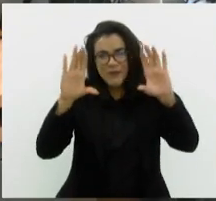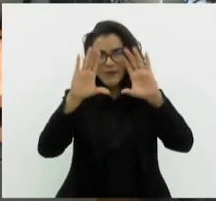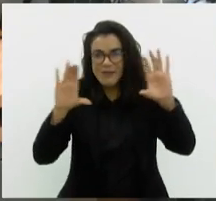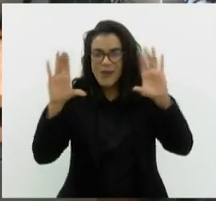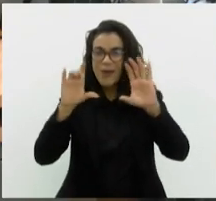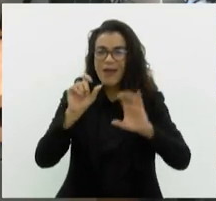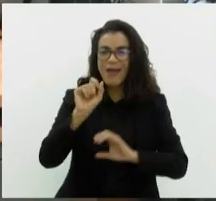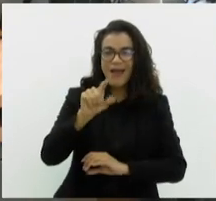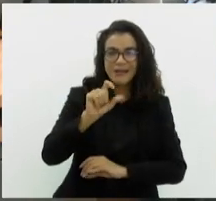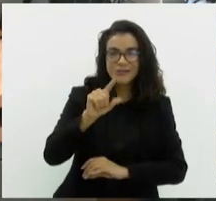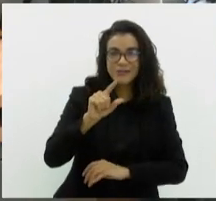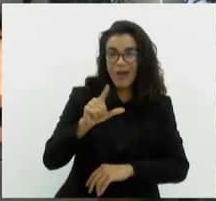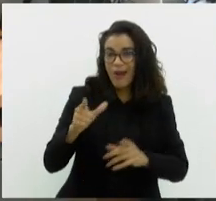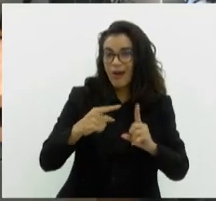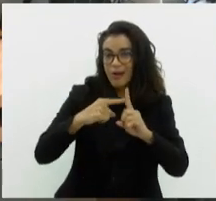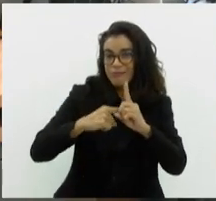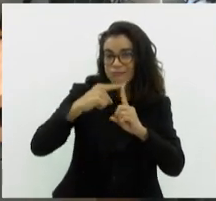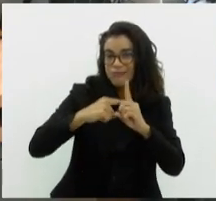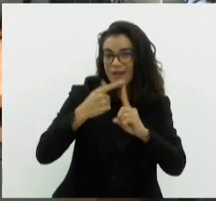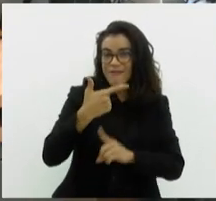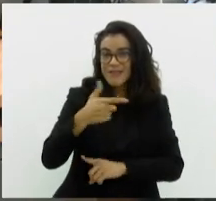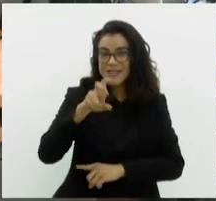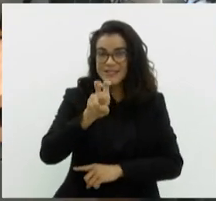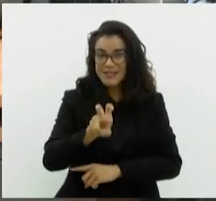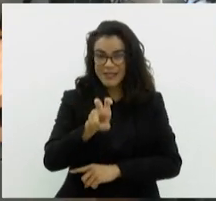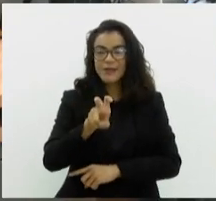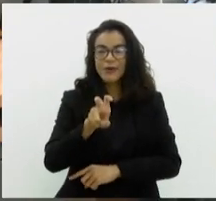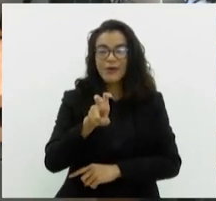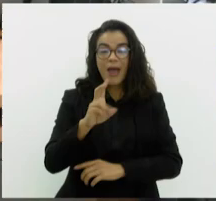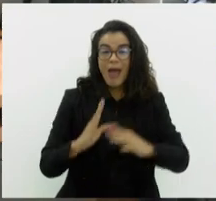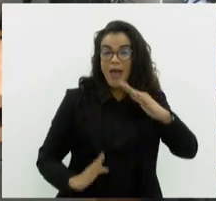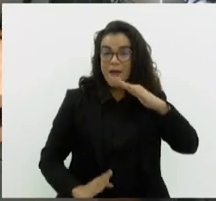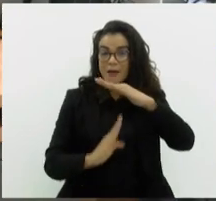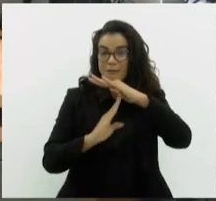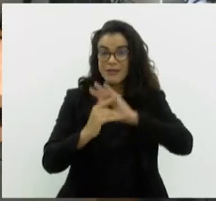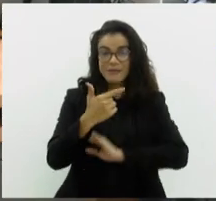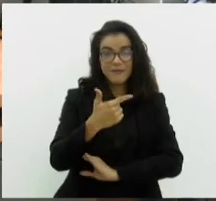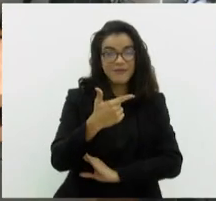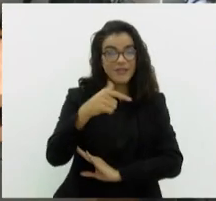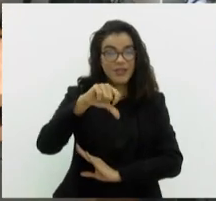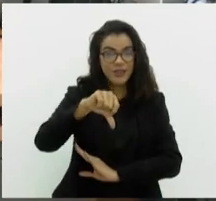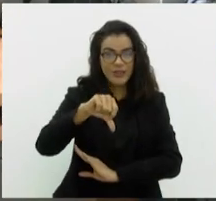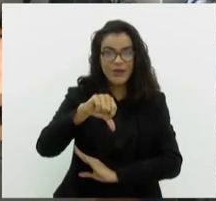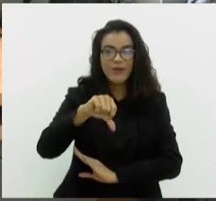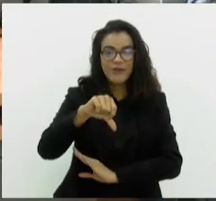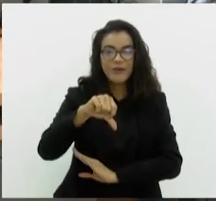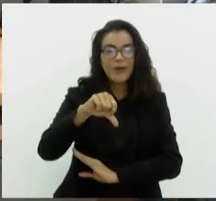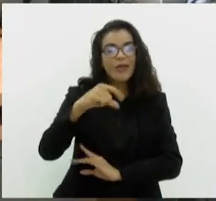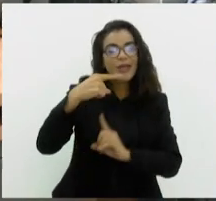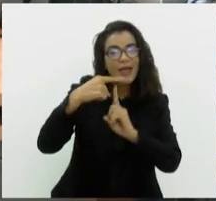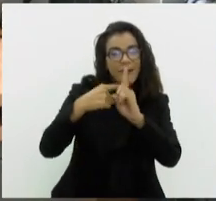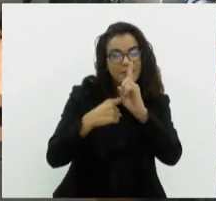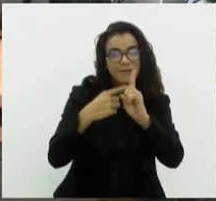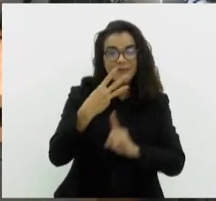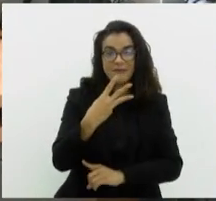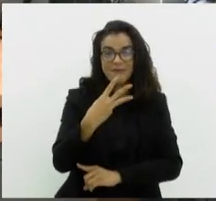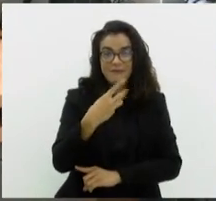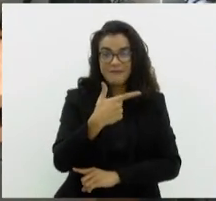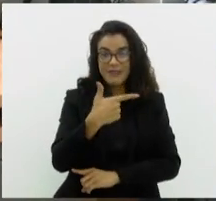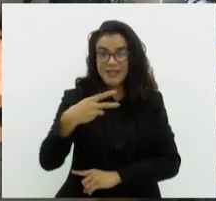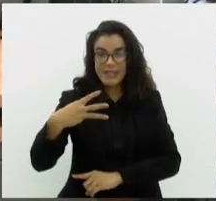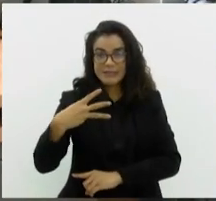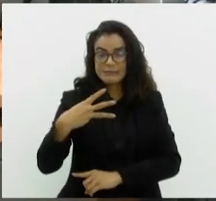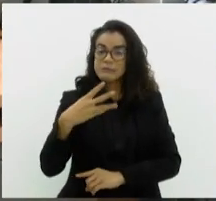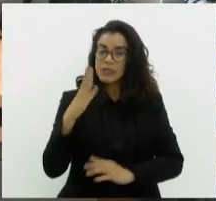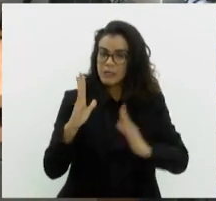momento, 25 graus. A máxima prevista para hoje é de 29 graus e a mínima 23. Mas existe